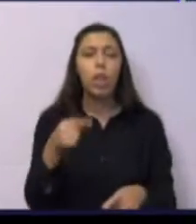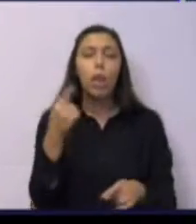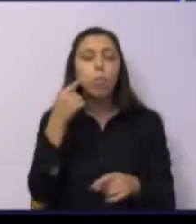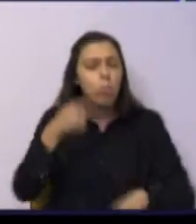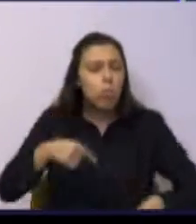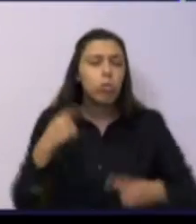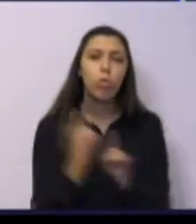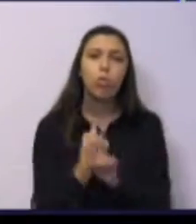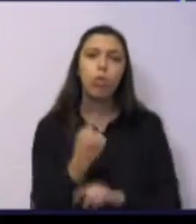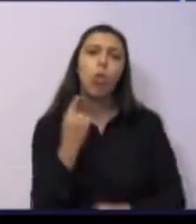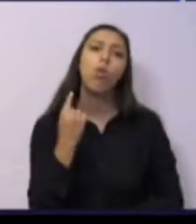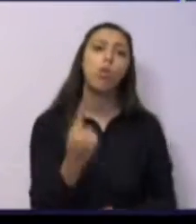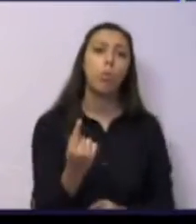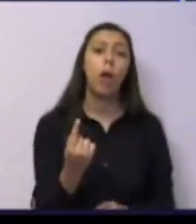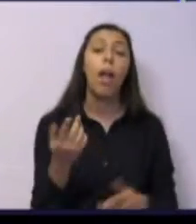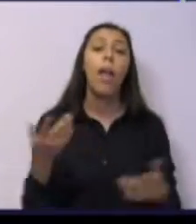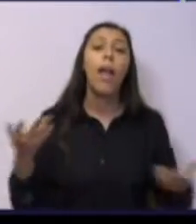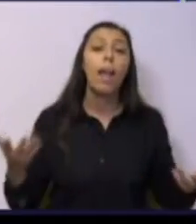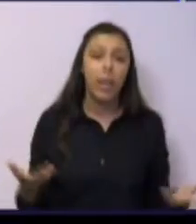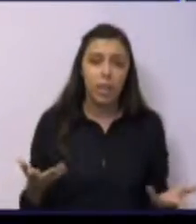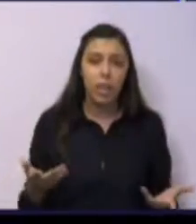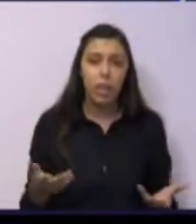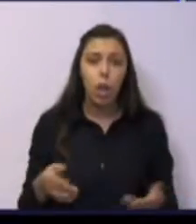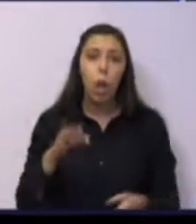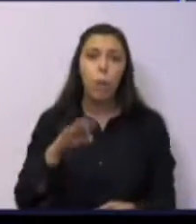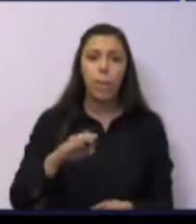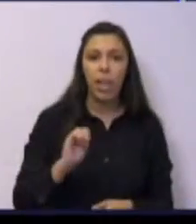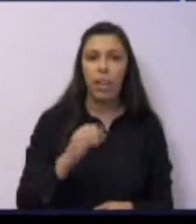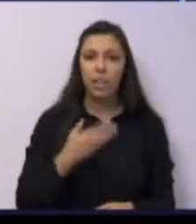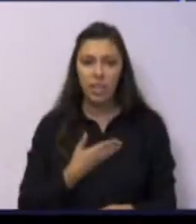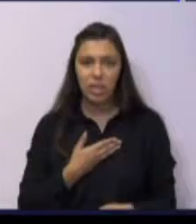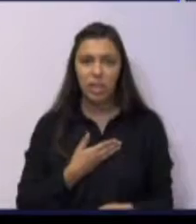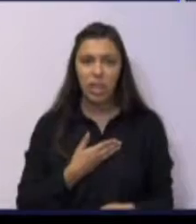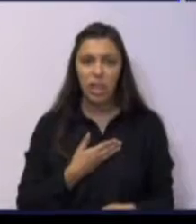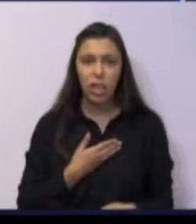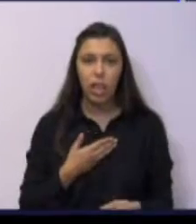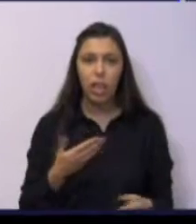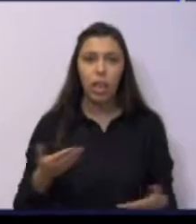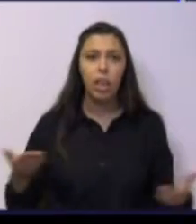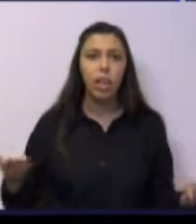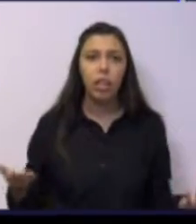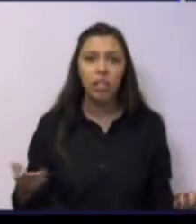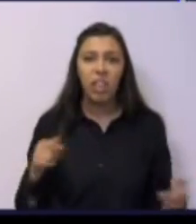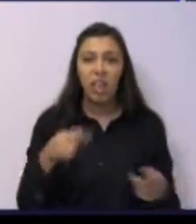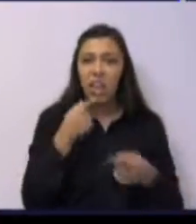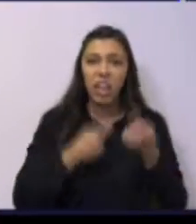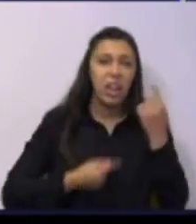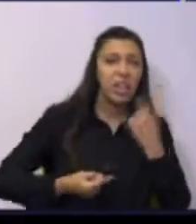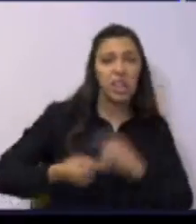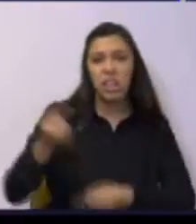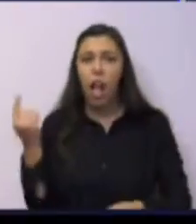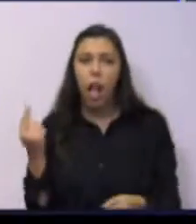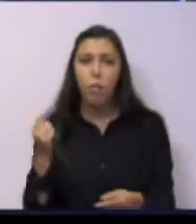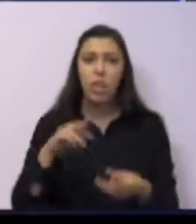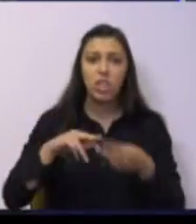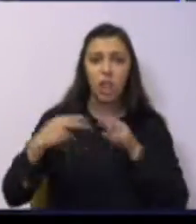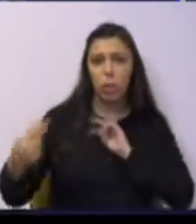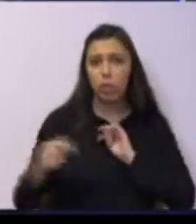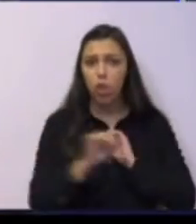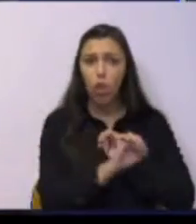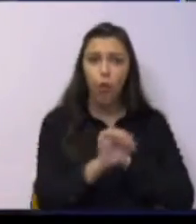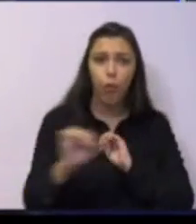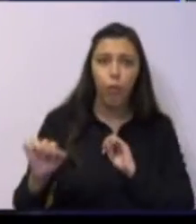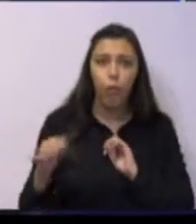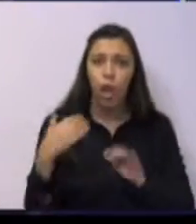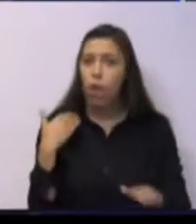coisa. É que o PSD, que aqui reclama, nas suas autarquias não